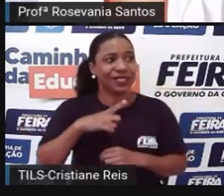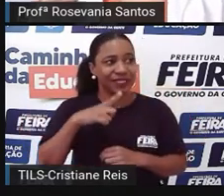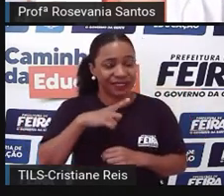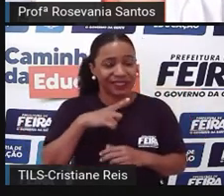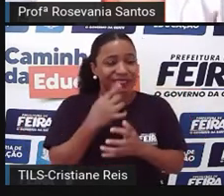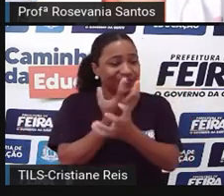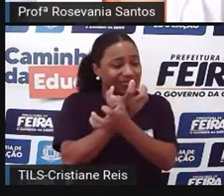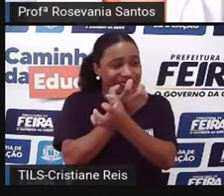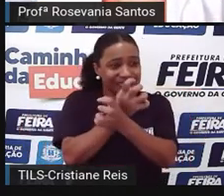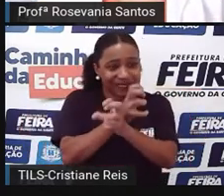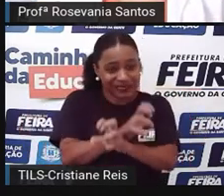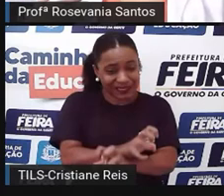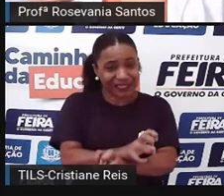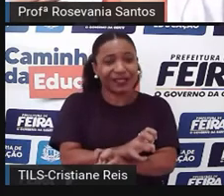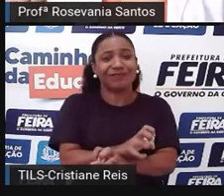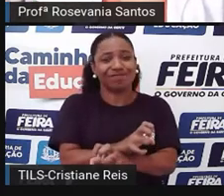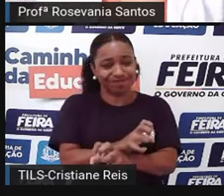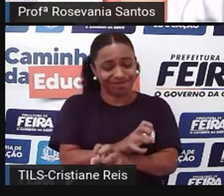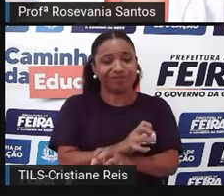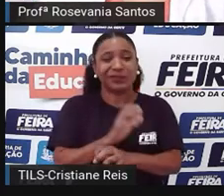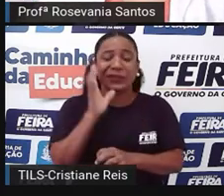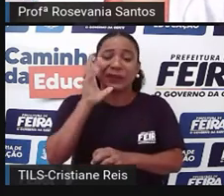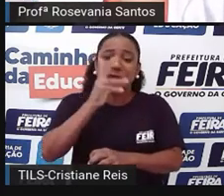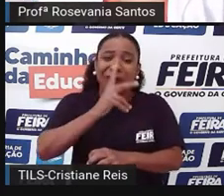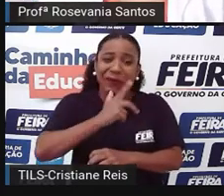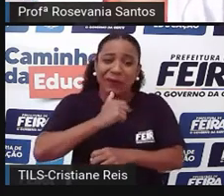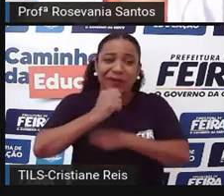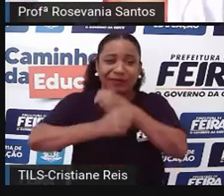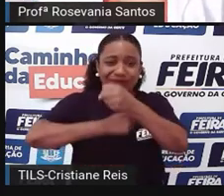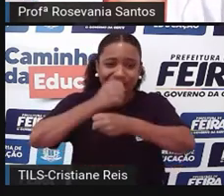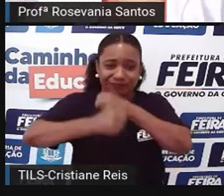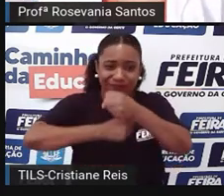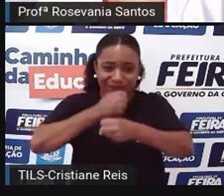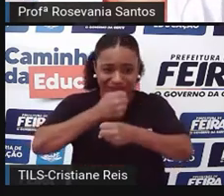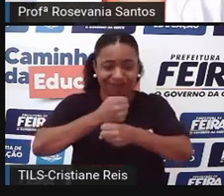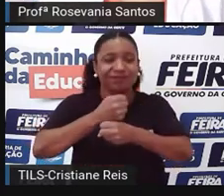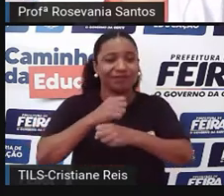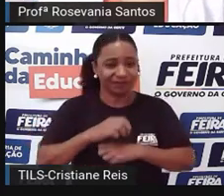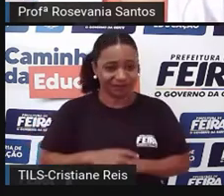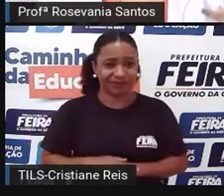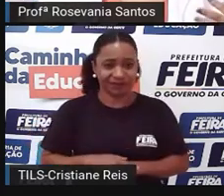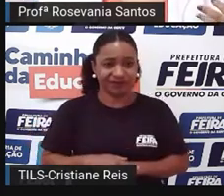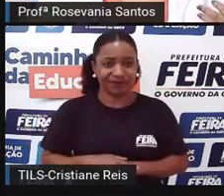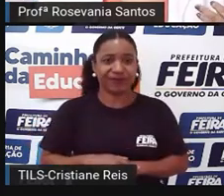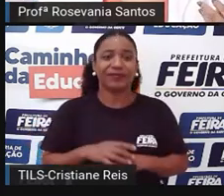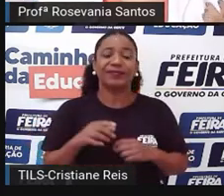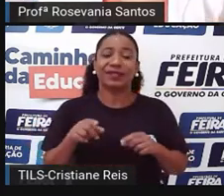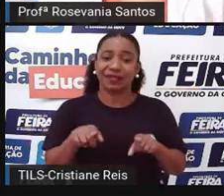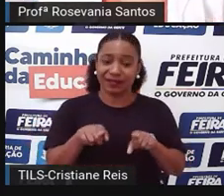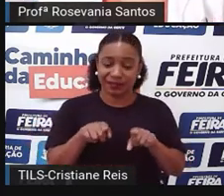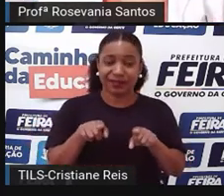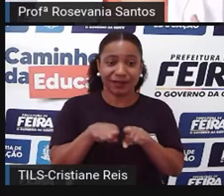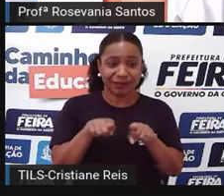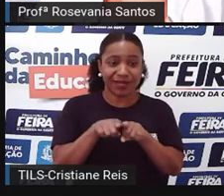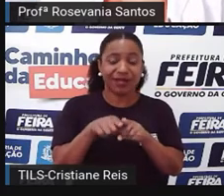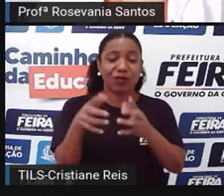isso. Ou, quando não é isso, o abastecimento de água é feito por caminhões pipas, né, precisa, sei lá, de uma